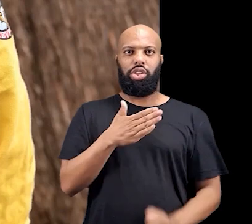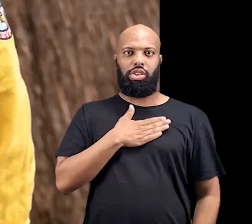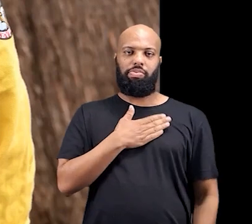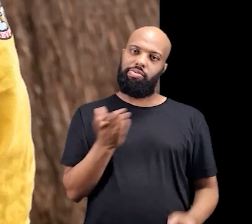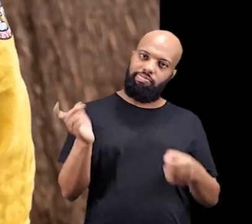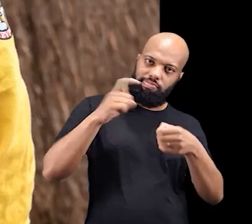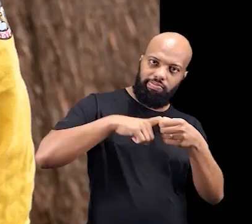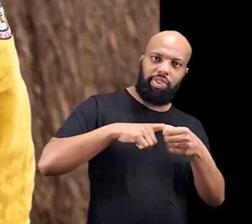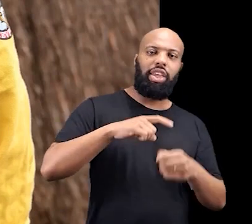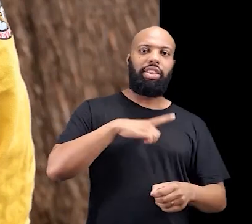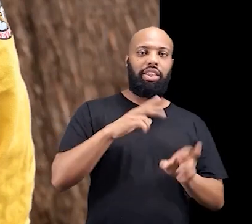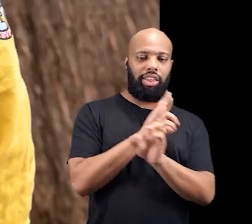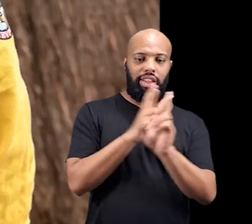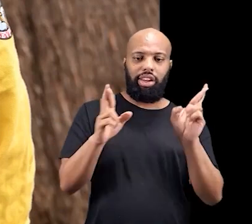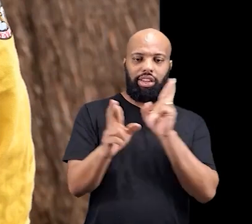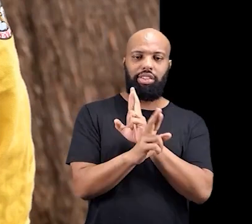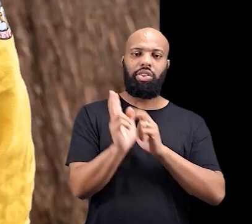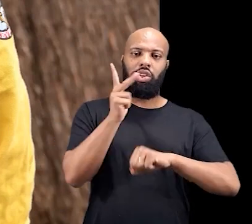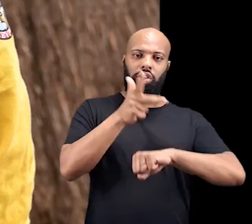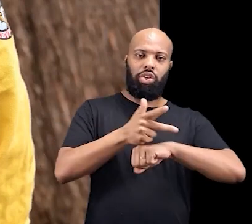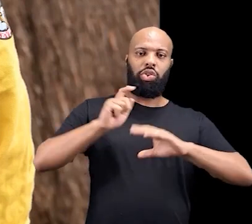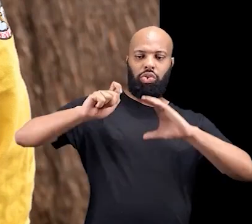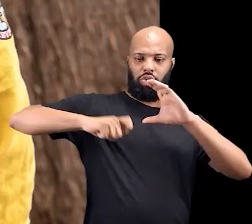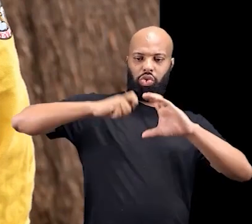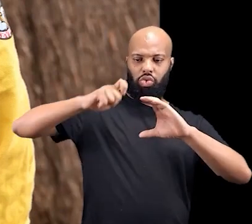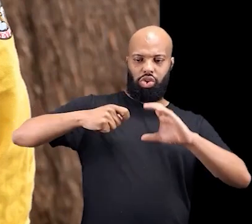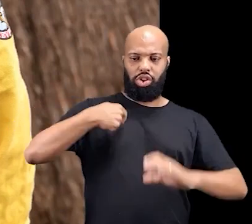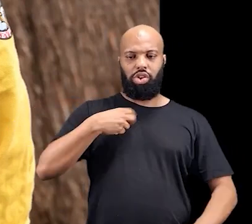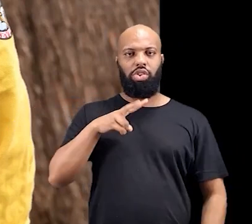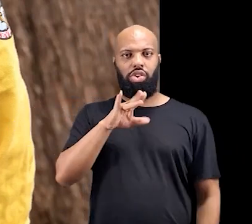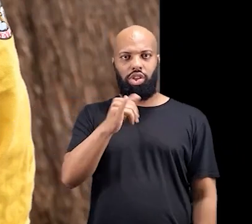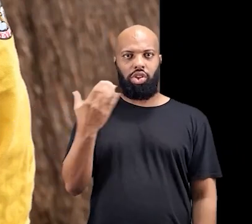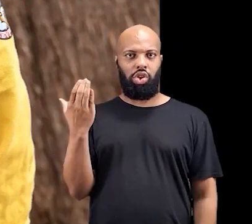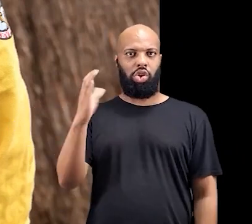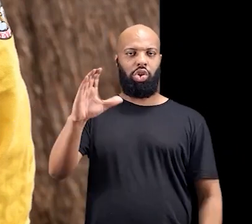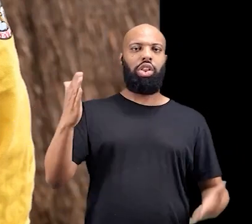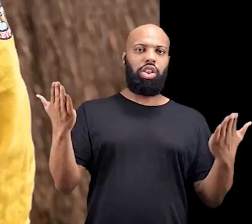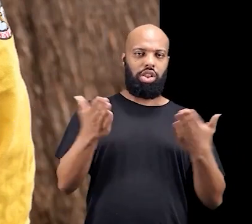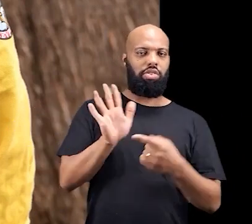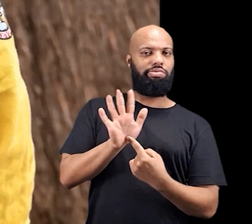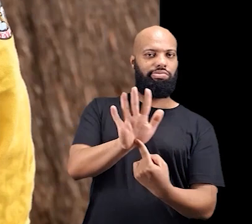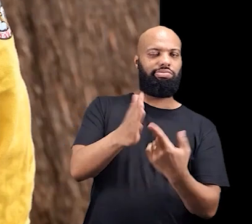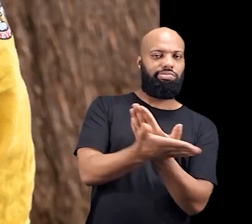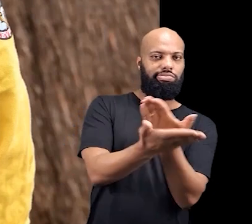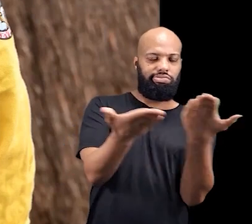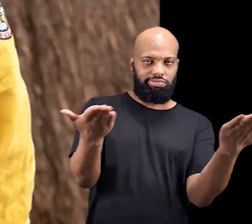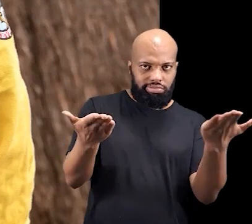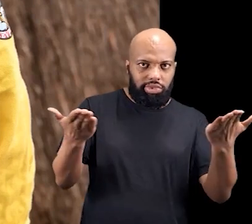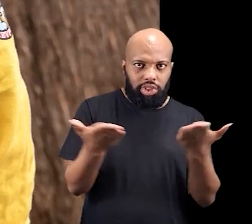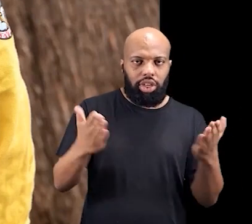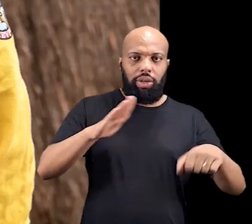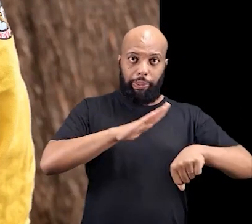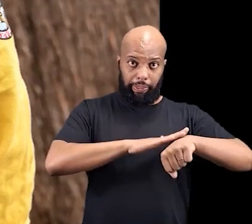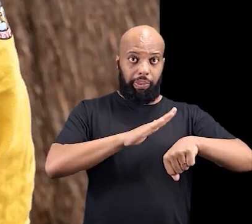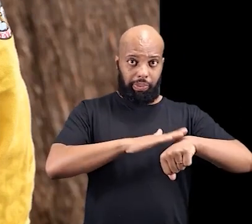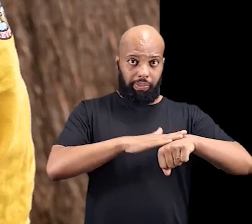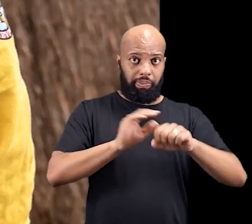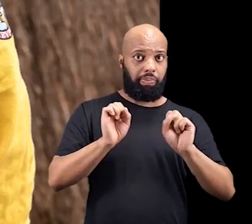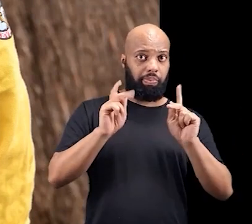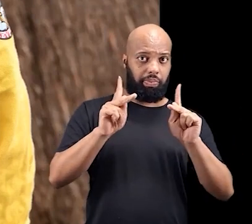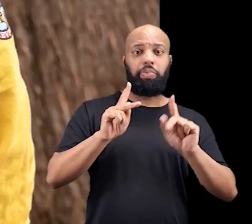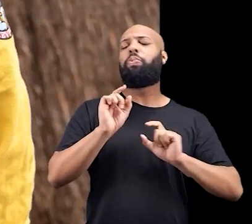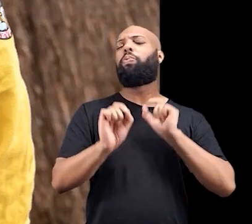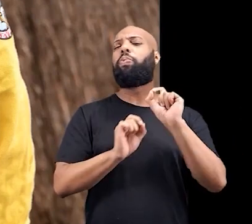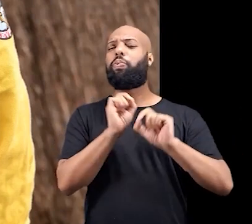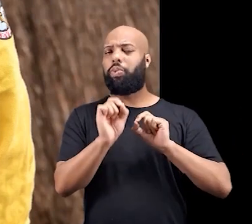eu e a Maria Fernanda, e tem a ver com esse vídeo que eu estou, que eu vou mostrar para vocês